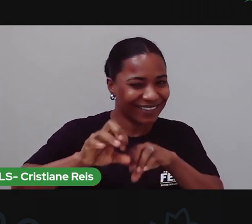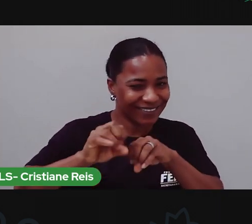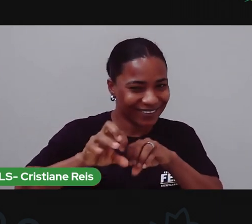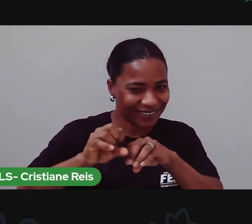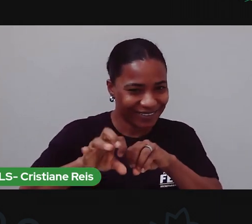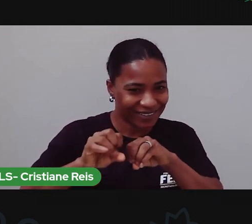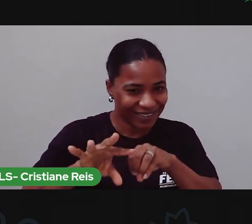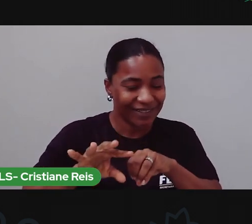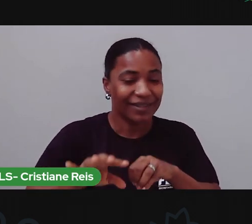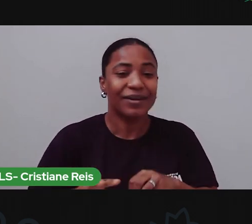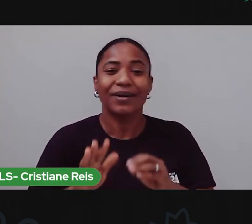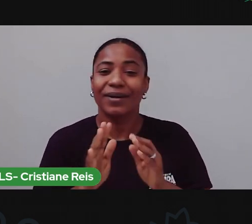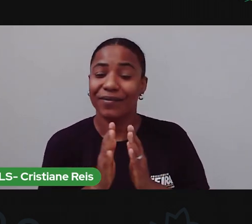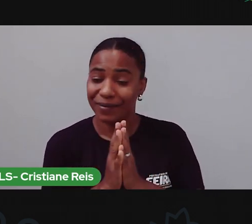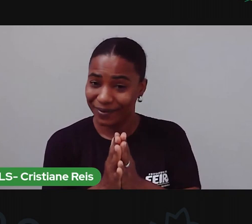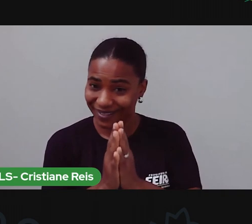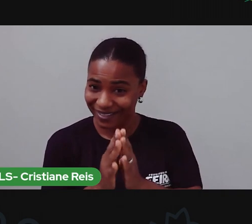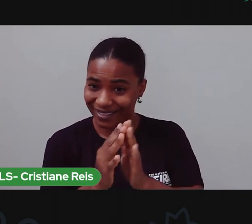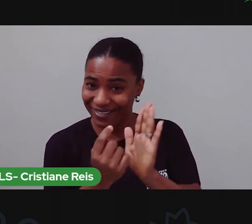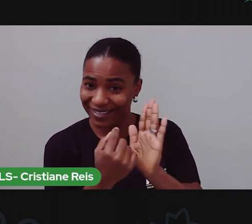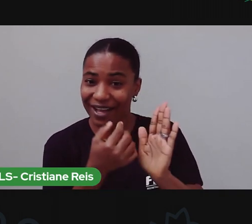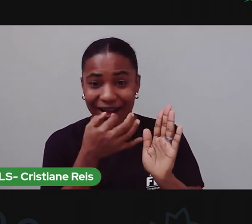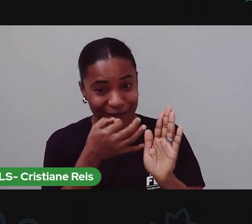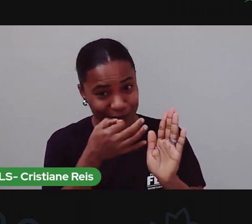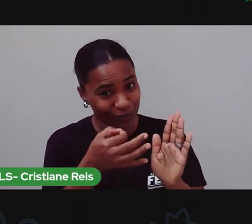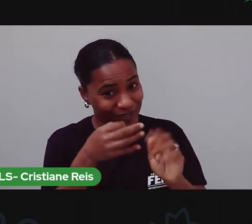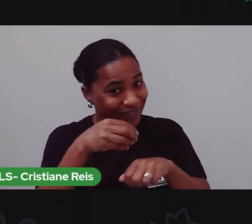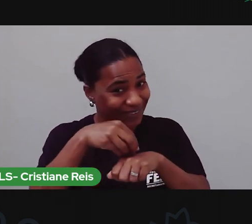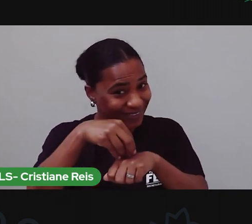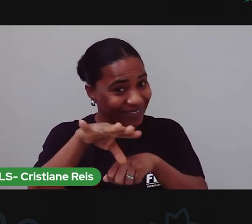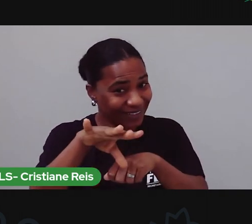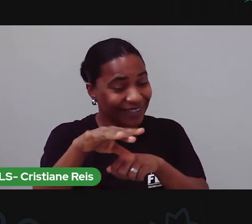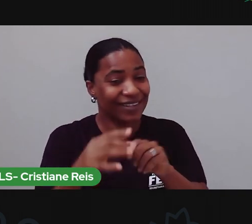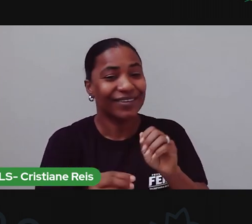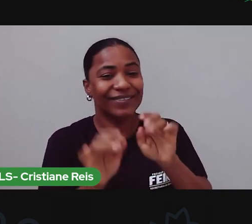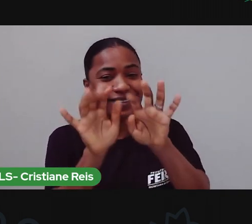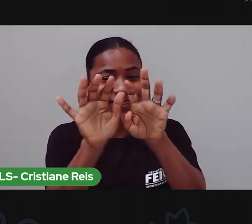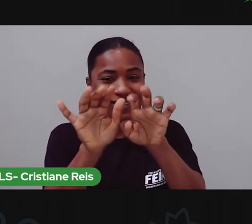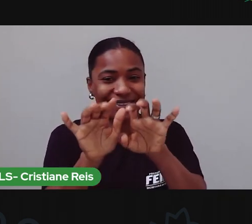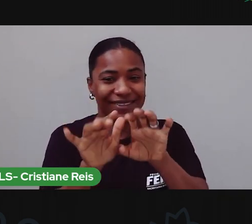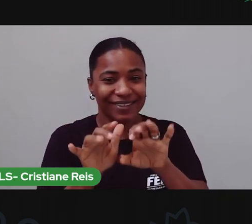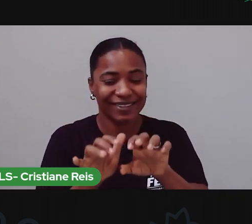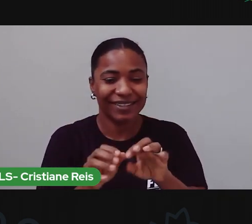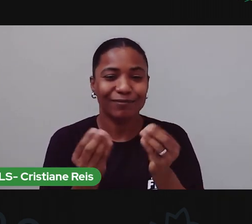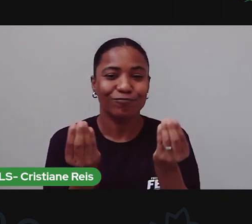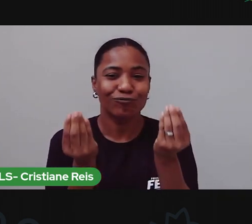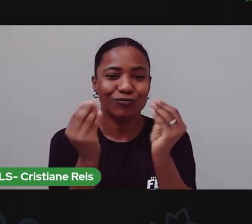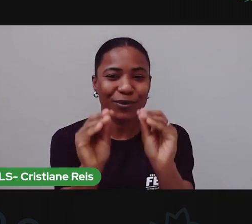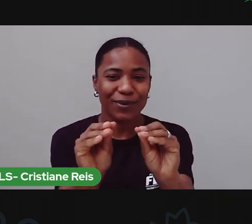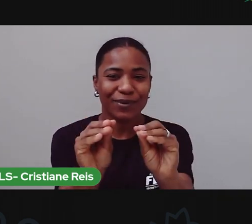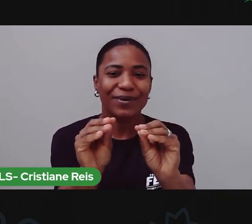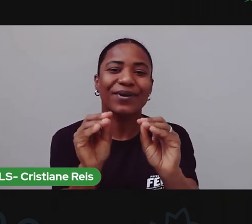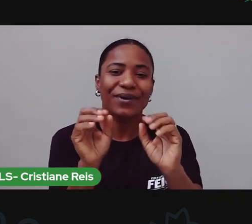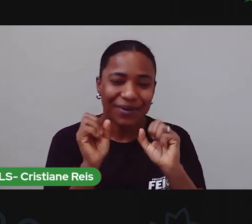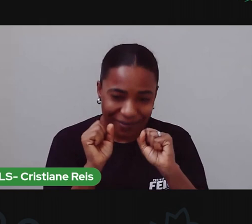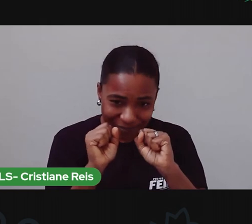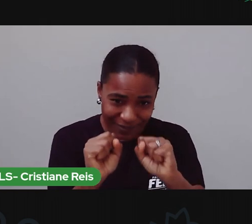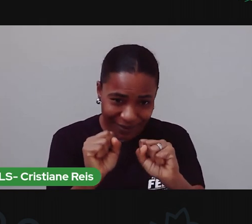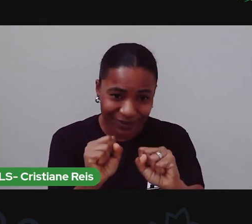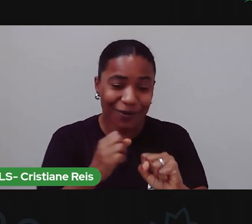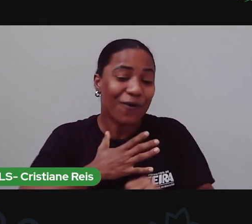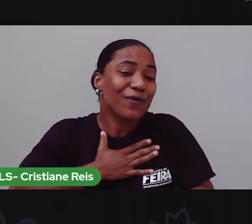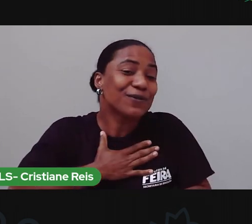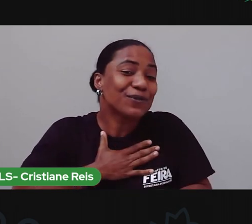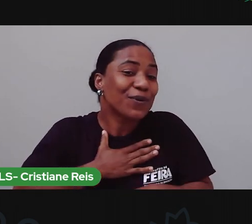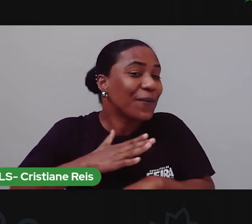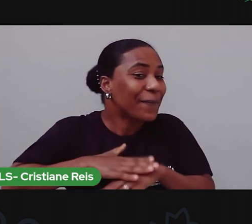você escreva aí no chat, curta o vídeo e escreva no chat o que você mais gostou de aprender nessa aula de hoje.